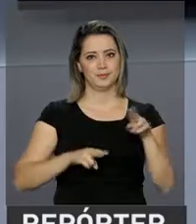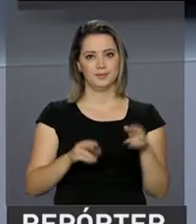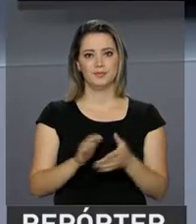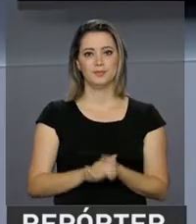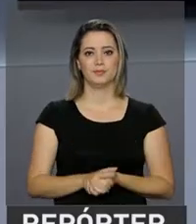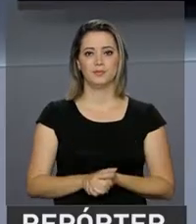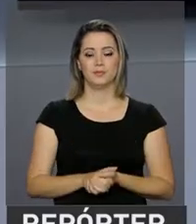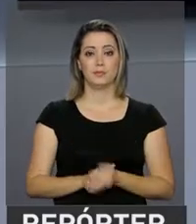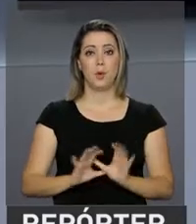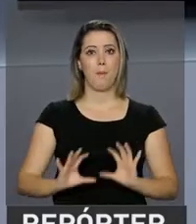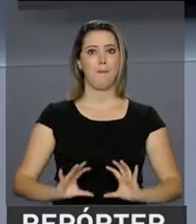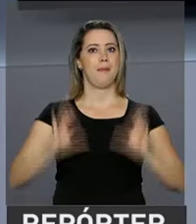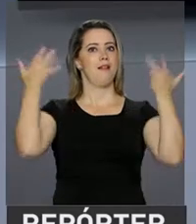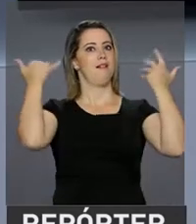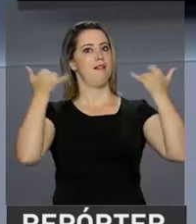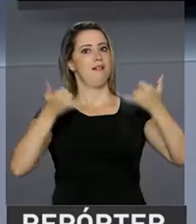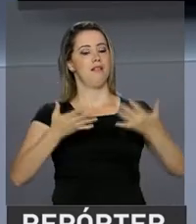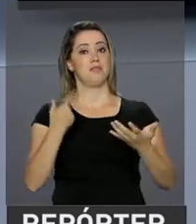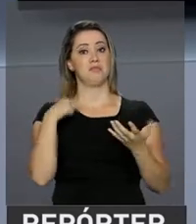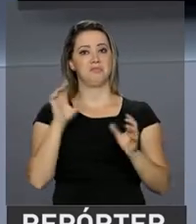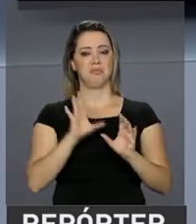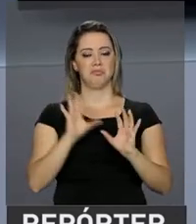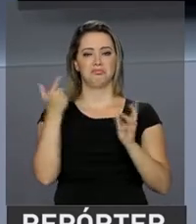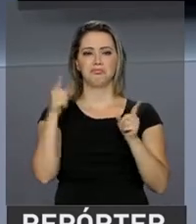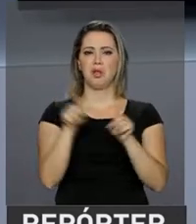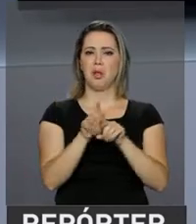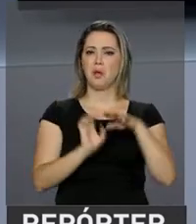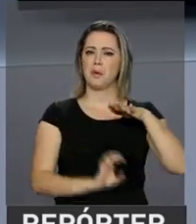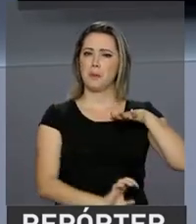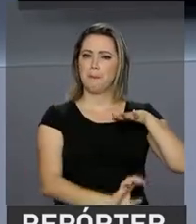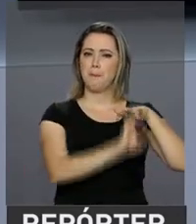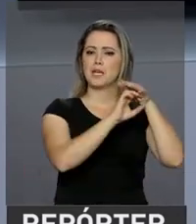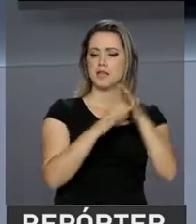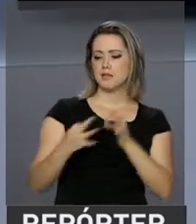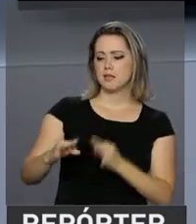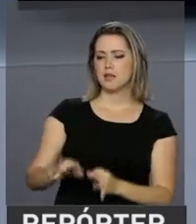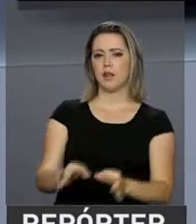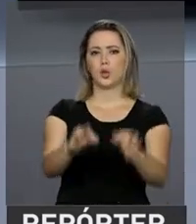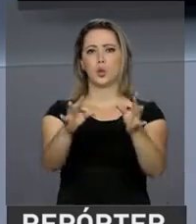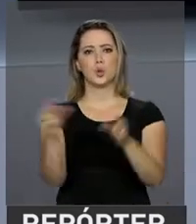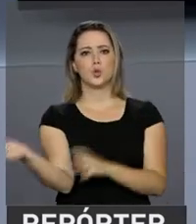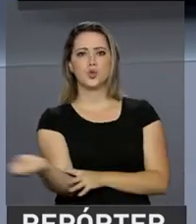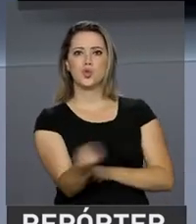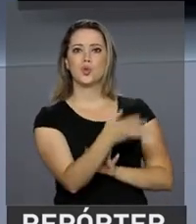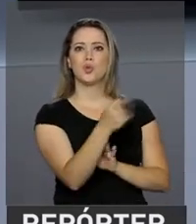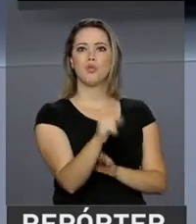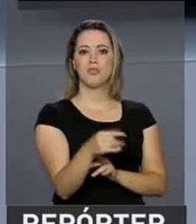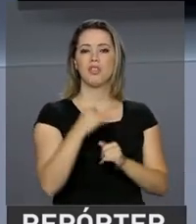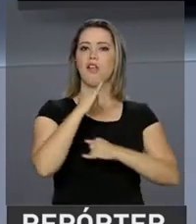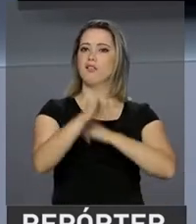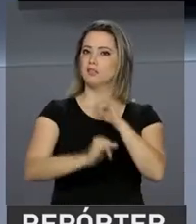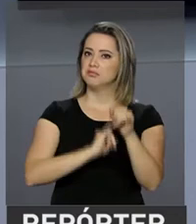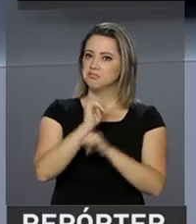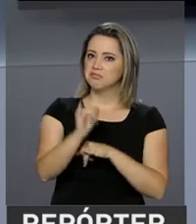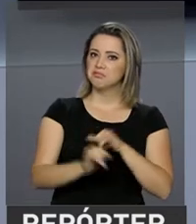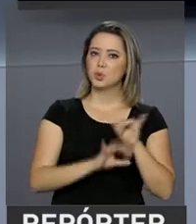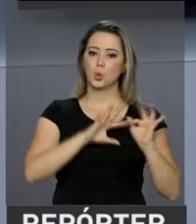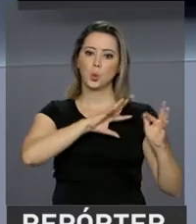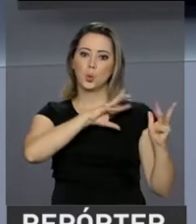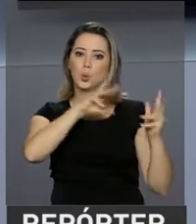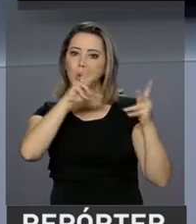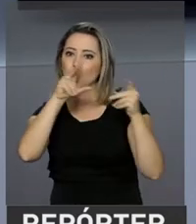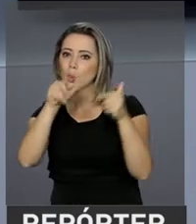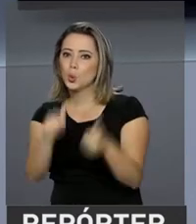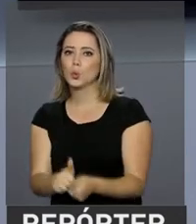O maior evento sobre empreendedorismo, inovação, tecnologia, internet e universo digital tem atraído